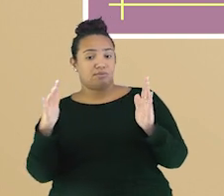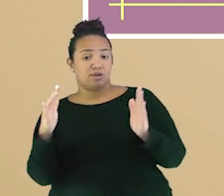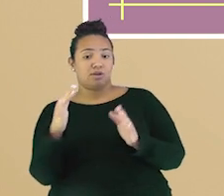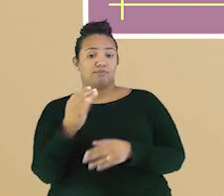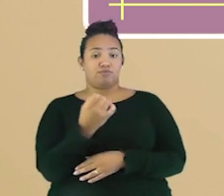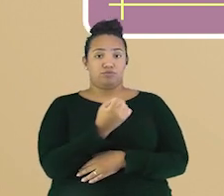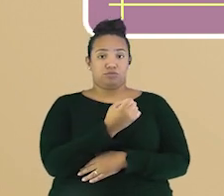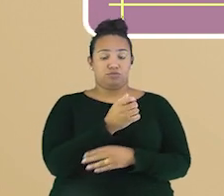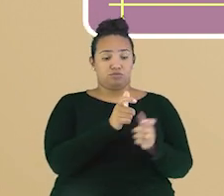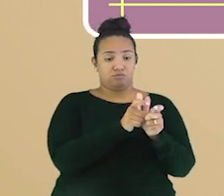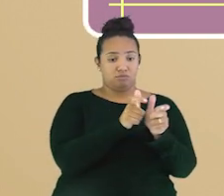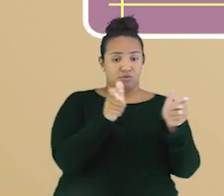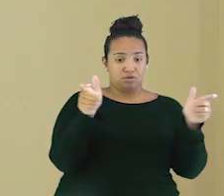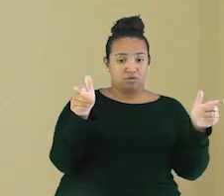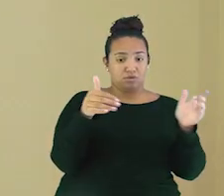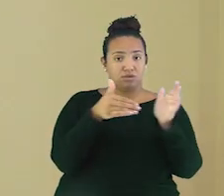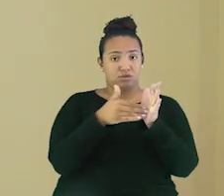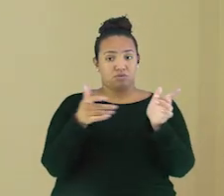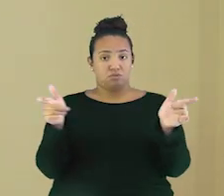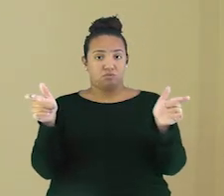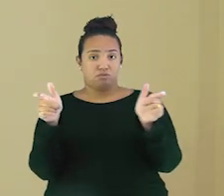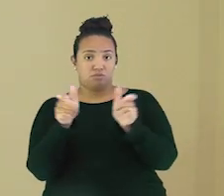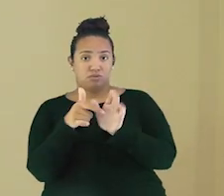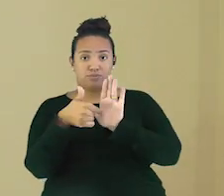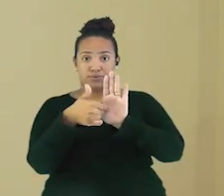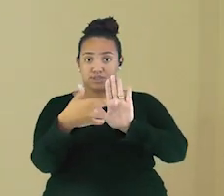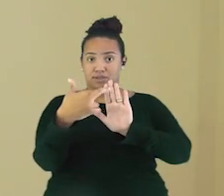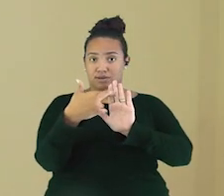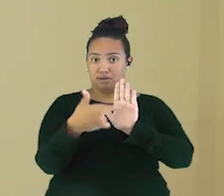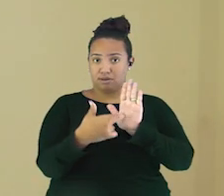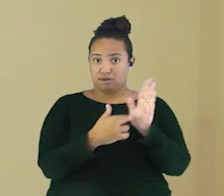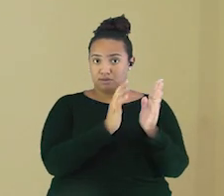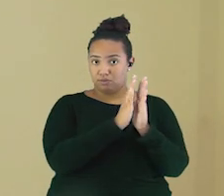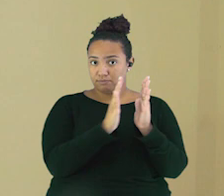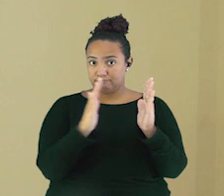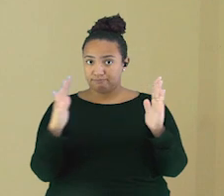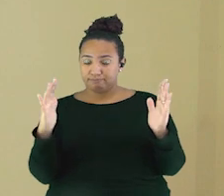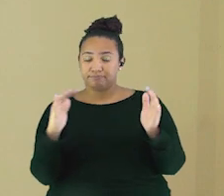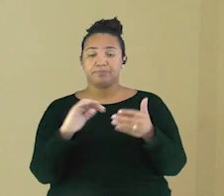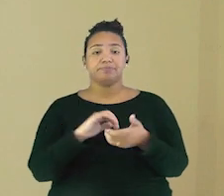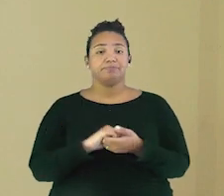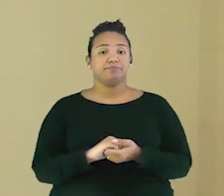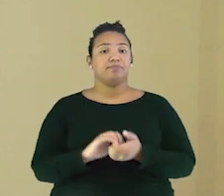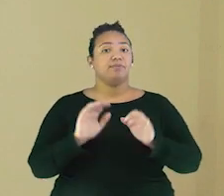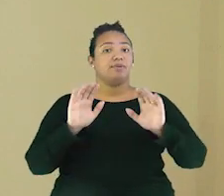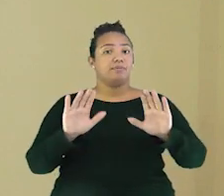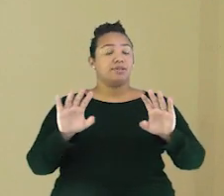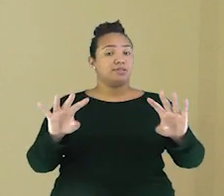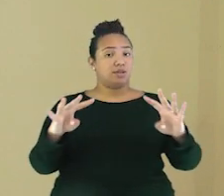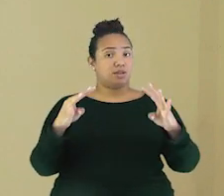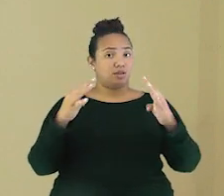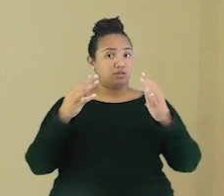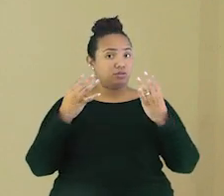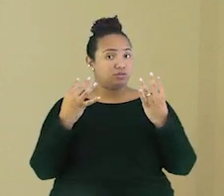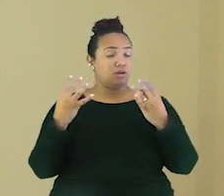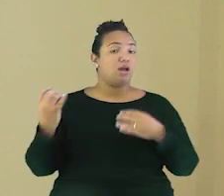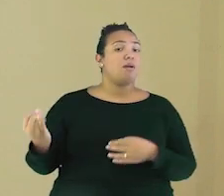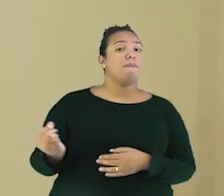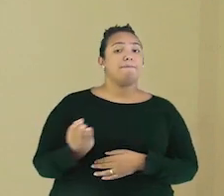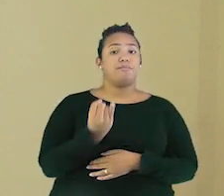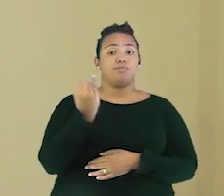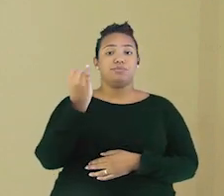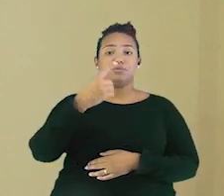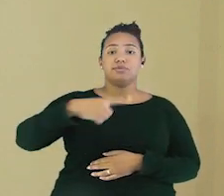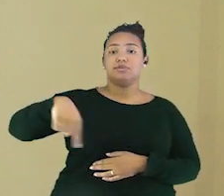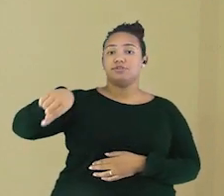descrever a regra de uma sequência. Atenção, pessoal! É muito importante que vocês não se esqueçam de registrar a frequência